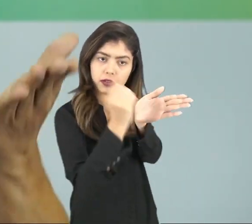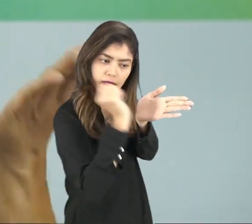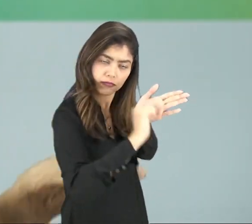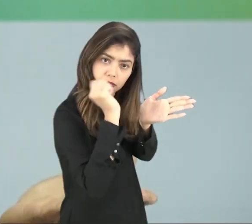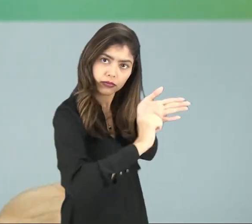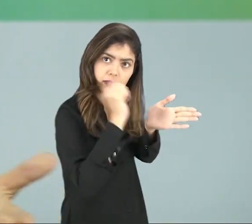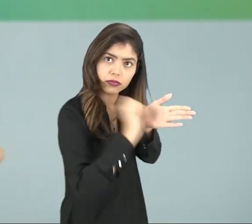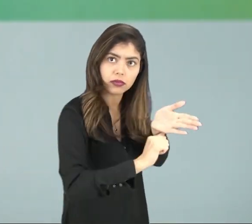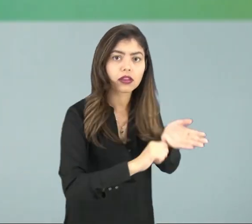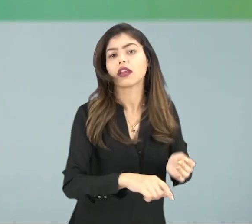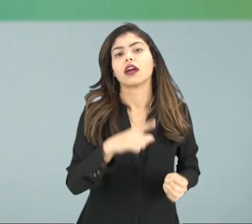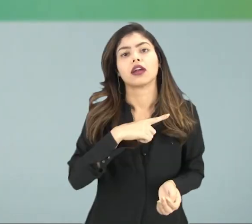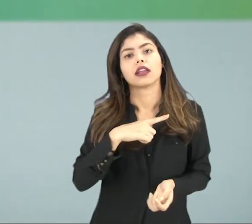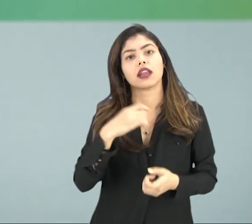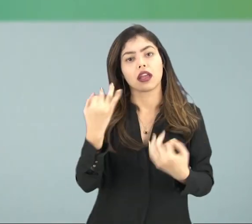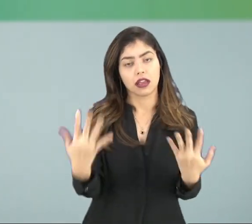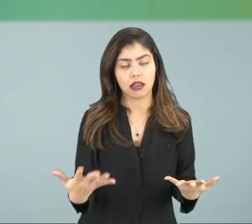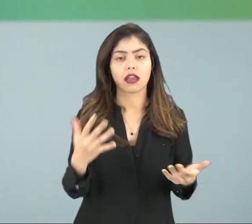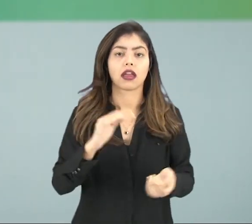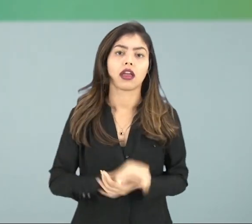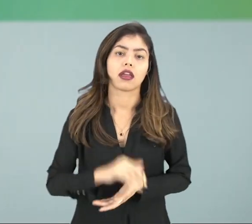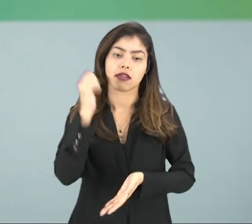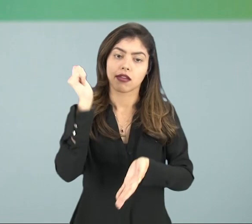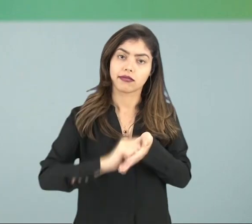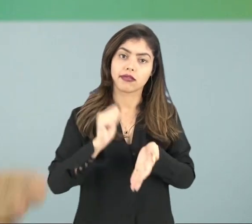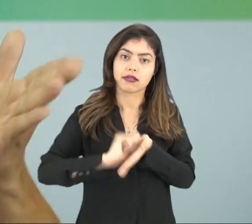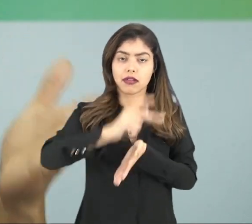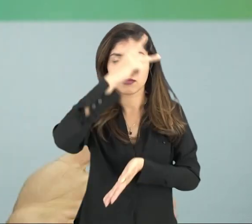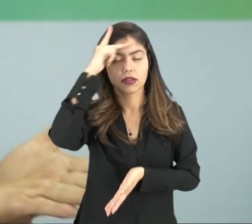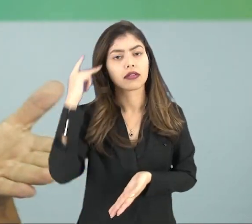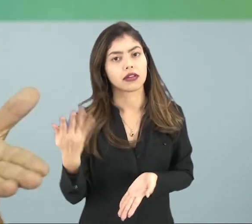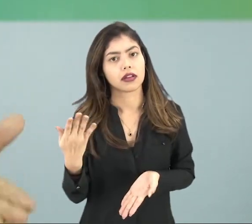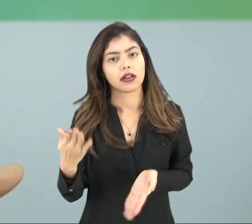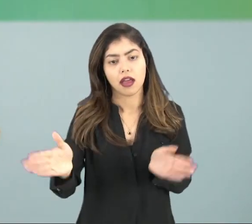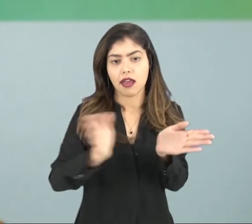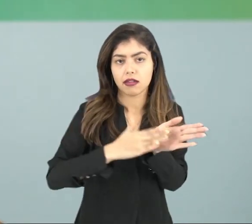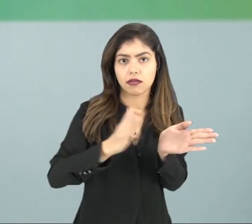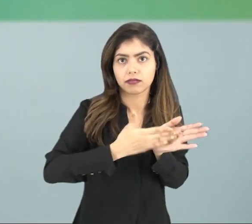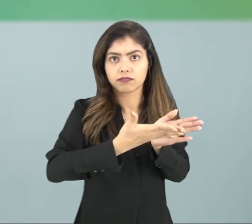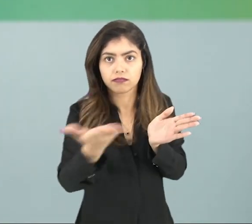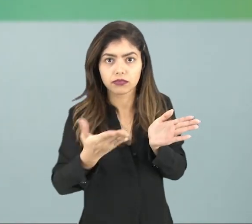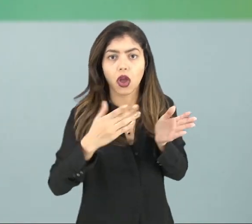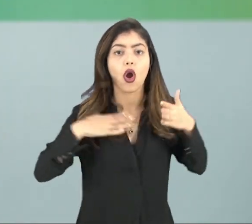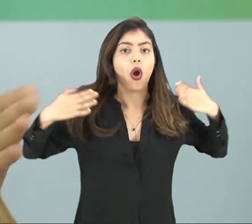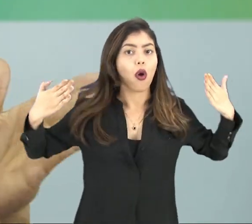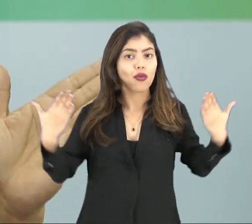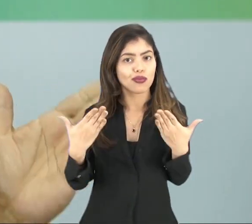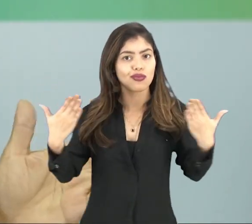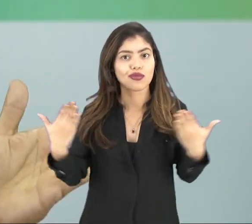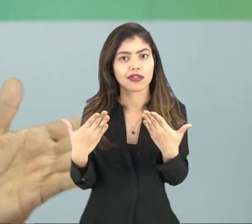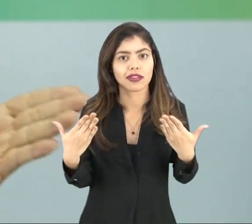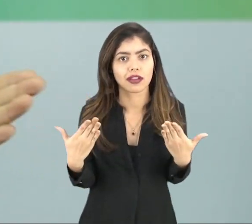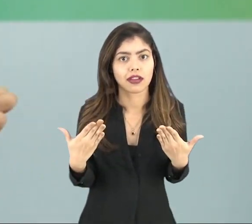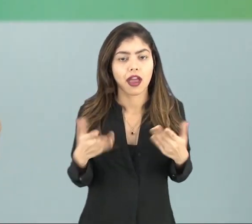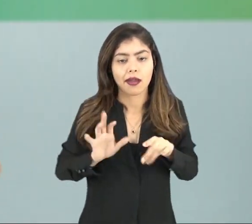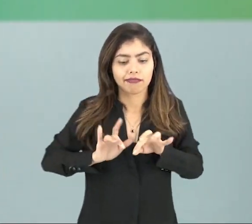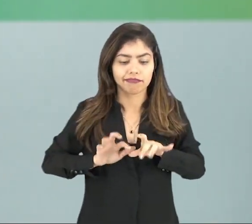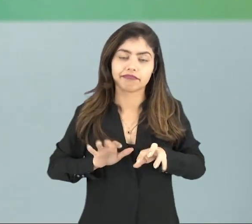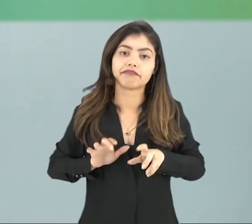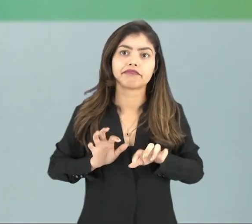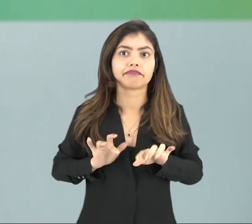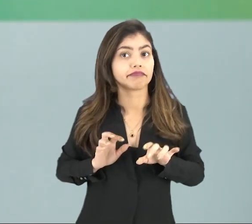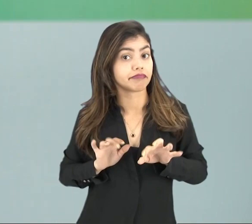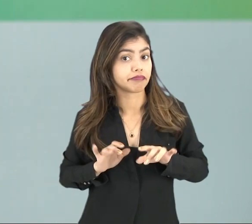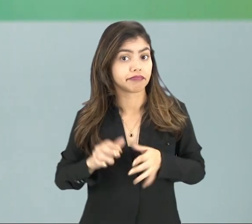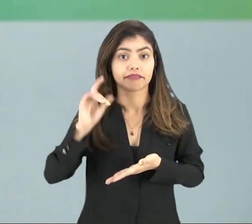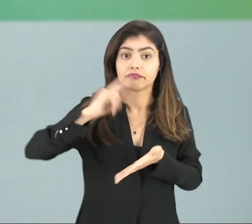memorando, ali redigido, escrito e assinado. Dá-se preferência hoje pela digitalização